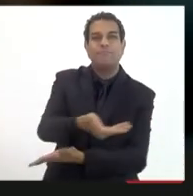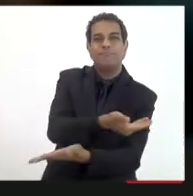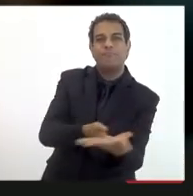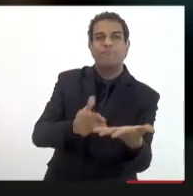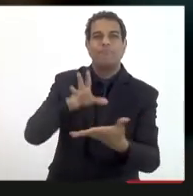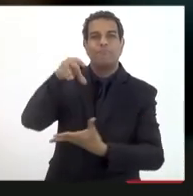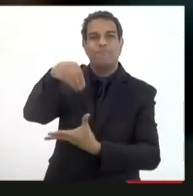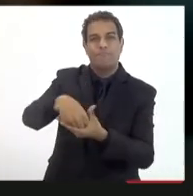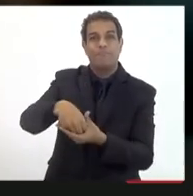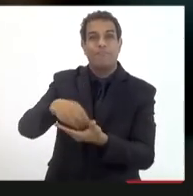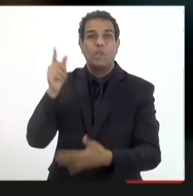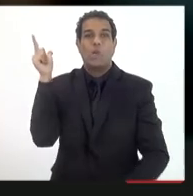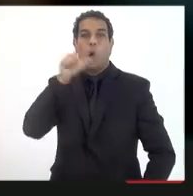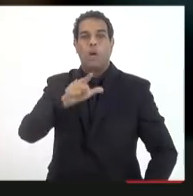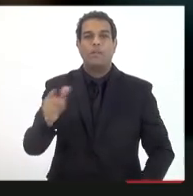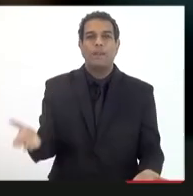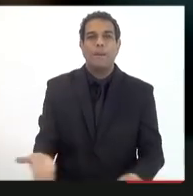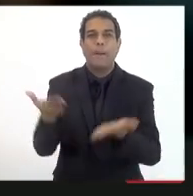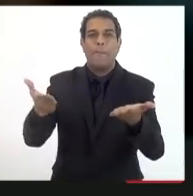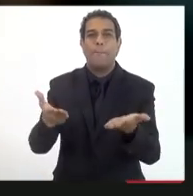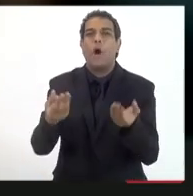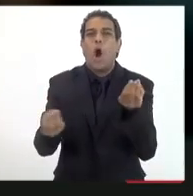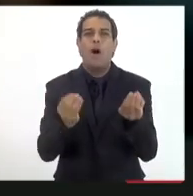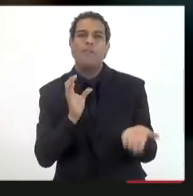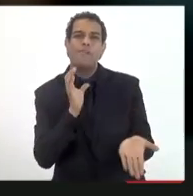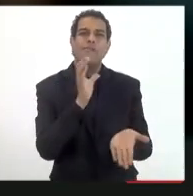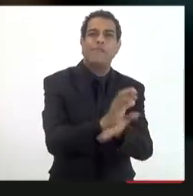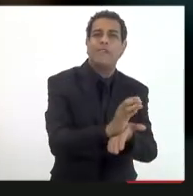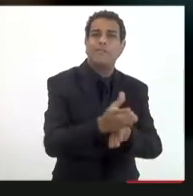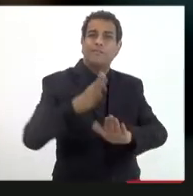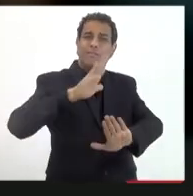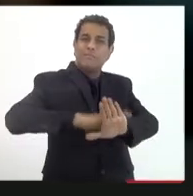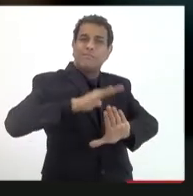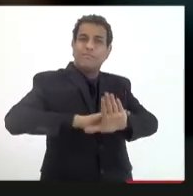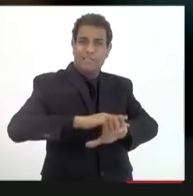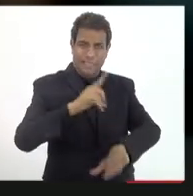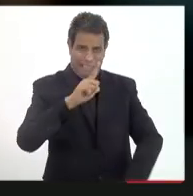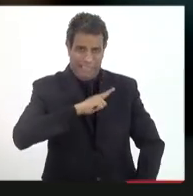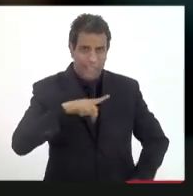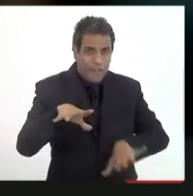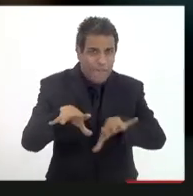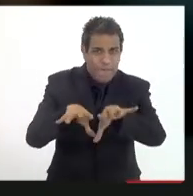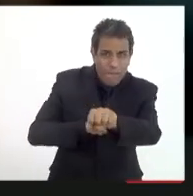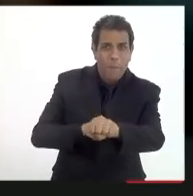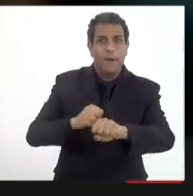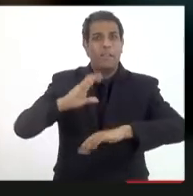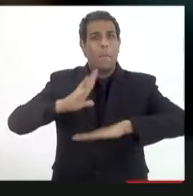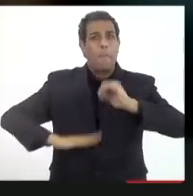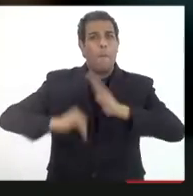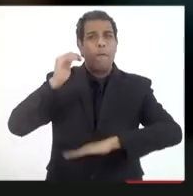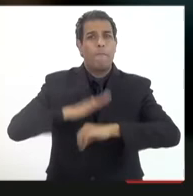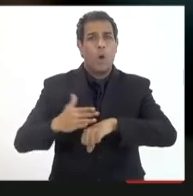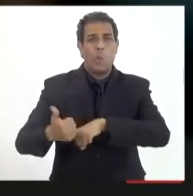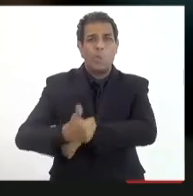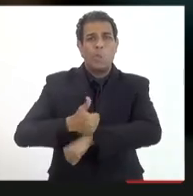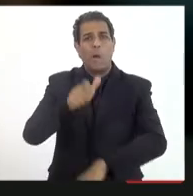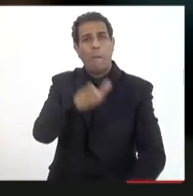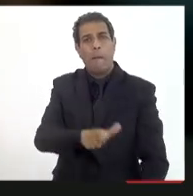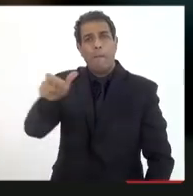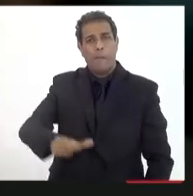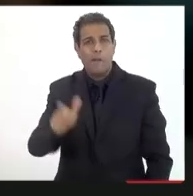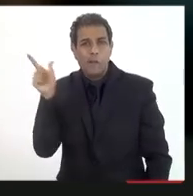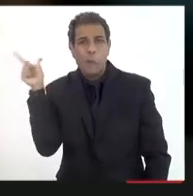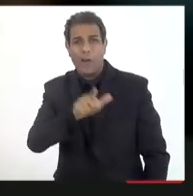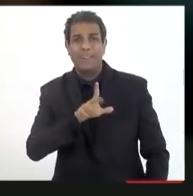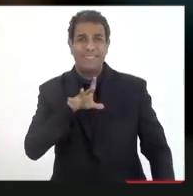do investimento do fundo de nada adianta investirmos se não tivermos pessoal qualificado para gerar emprego e renda